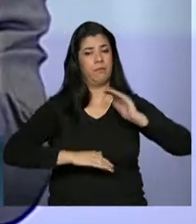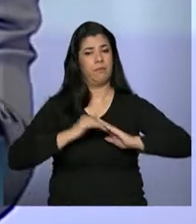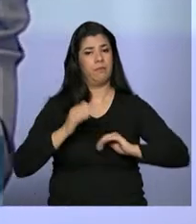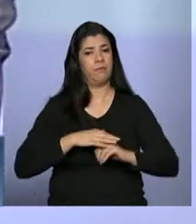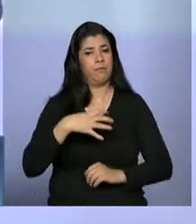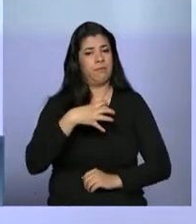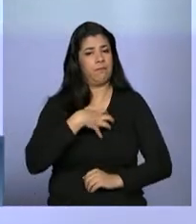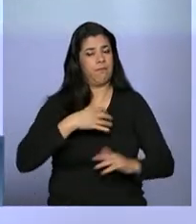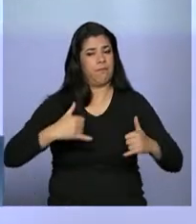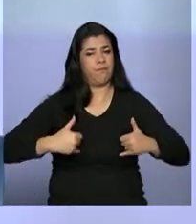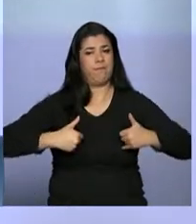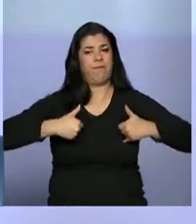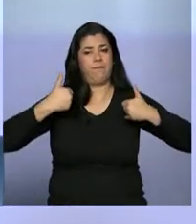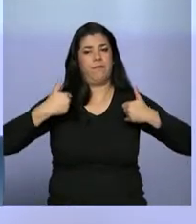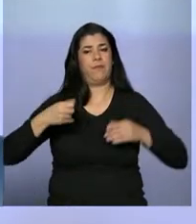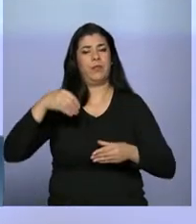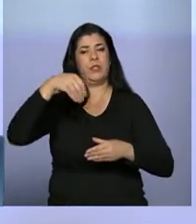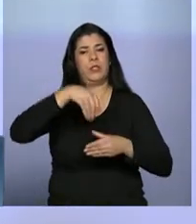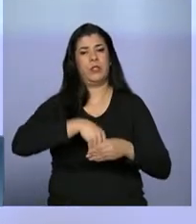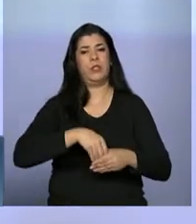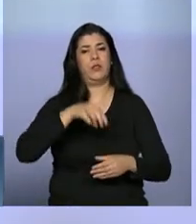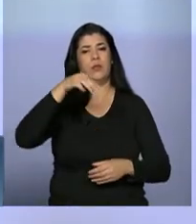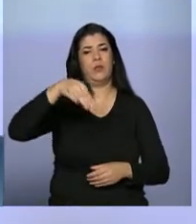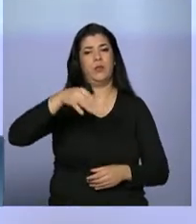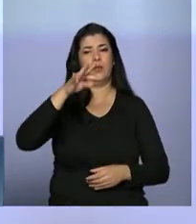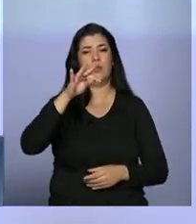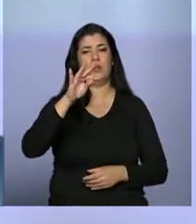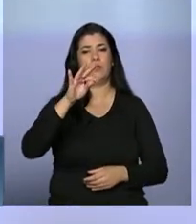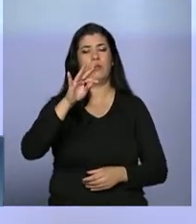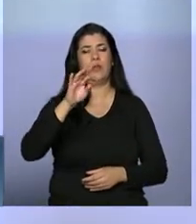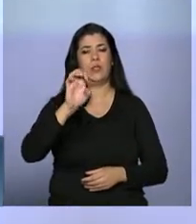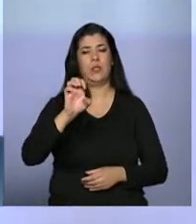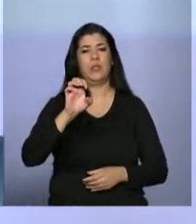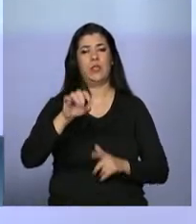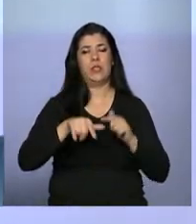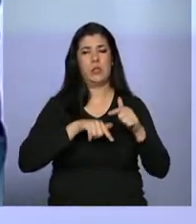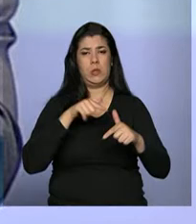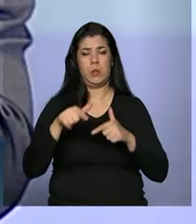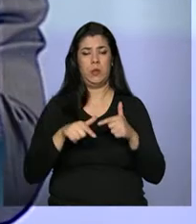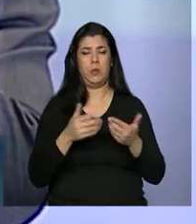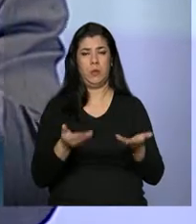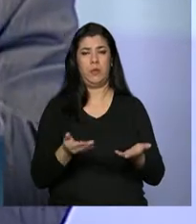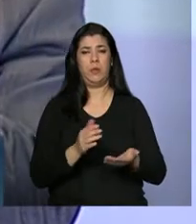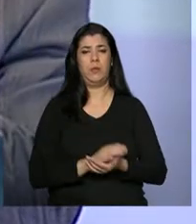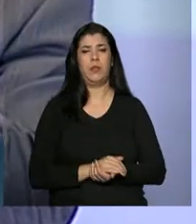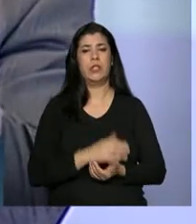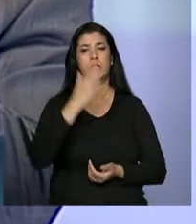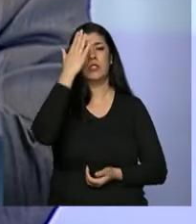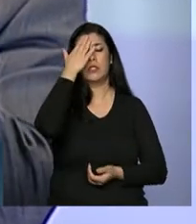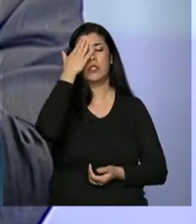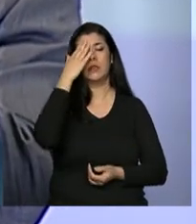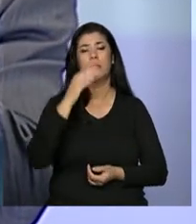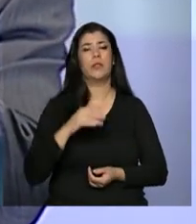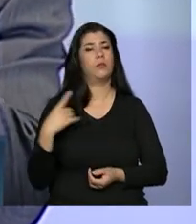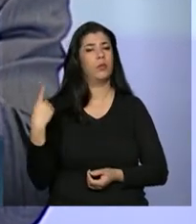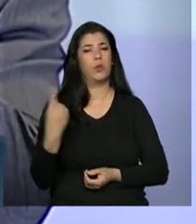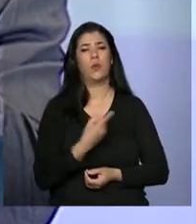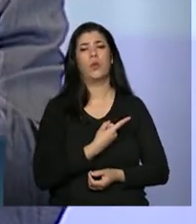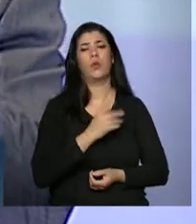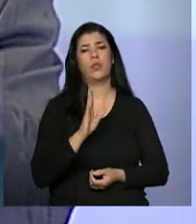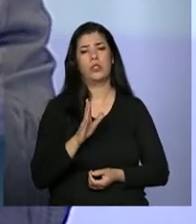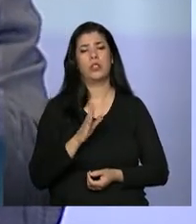orgulho de ser membro do Ministério Público, do Ministério Público do Trabalho, sabemos todos, repito,